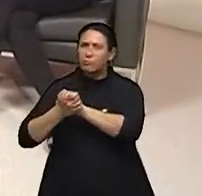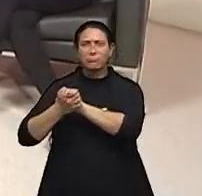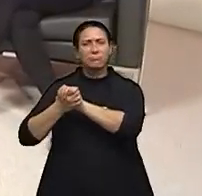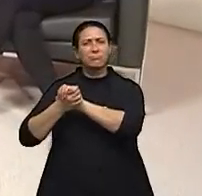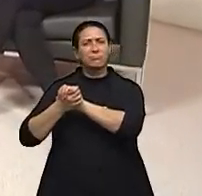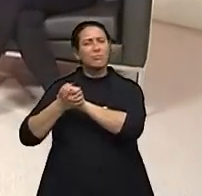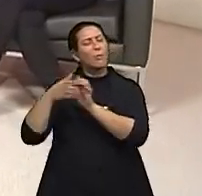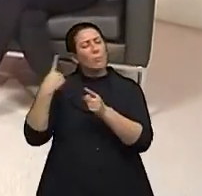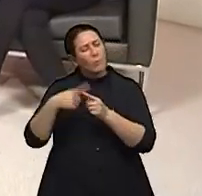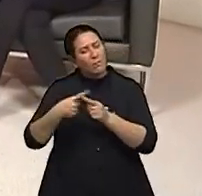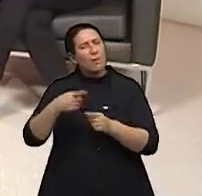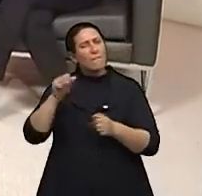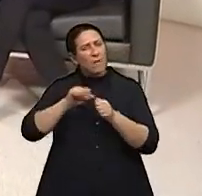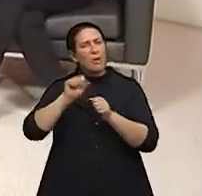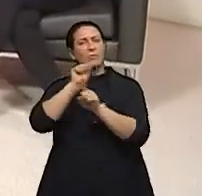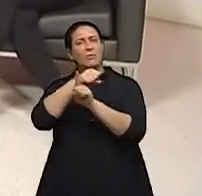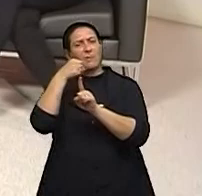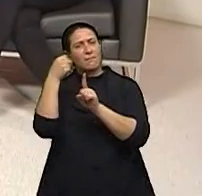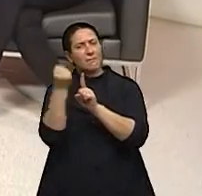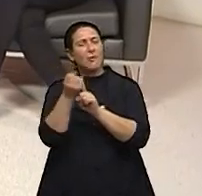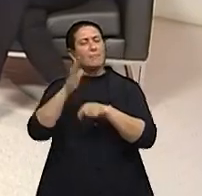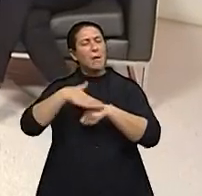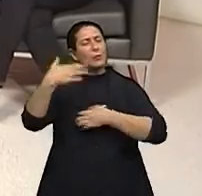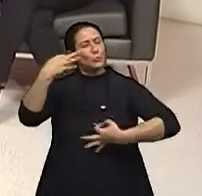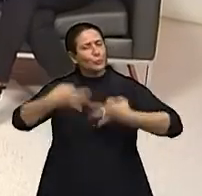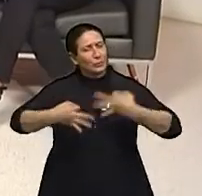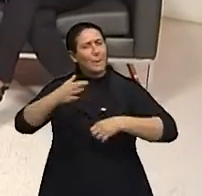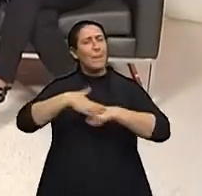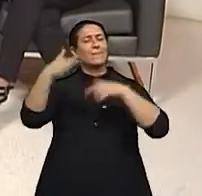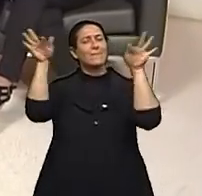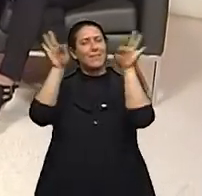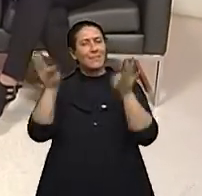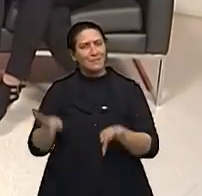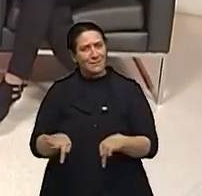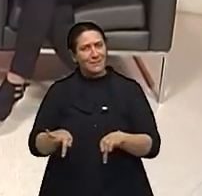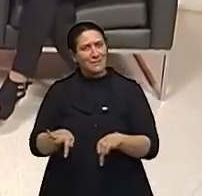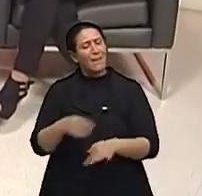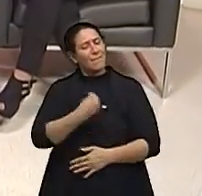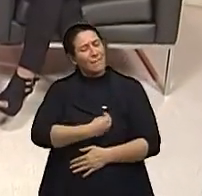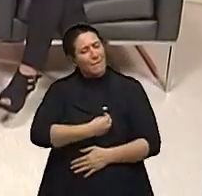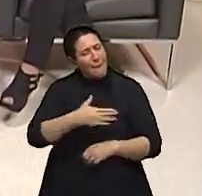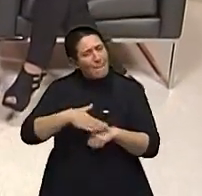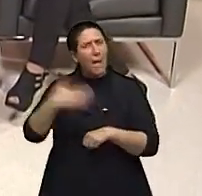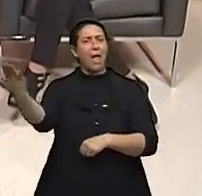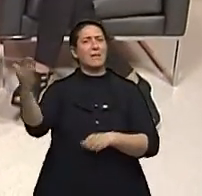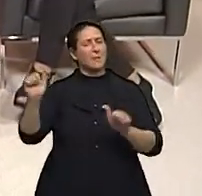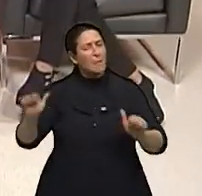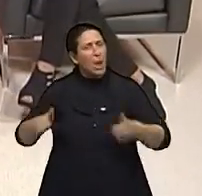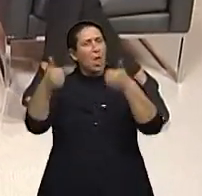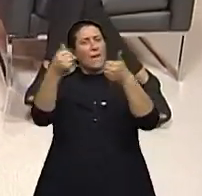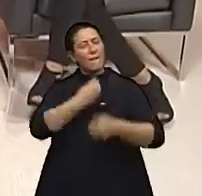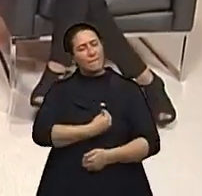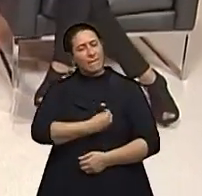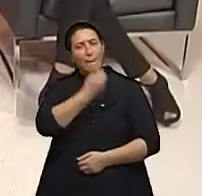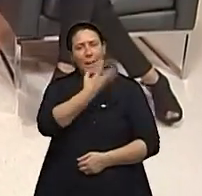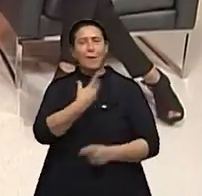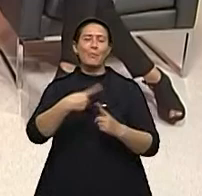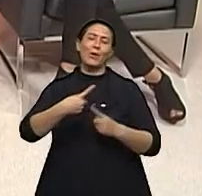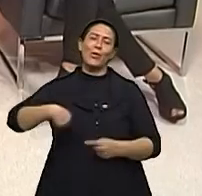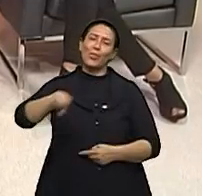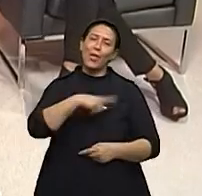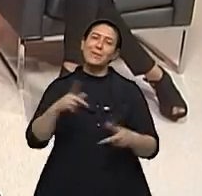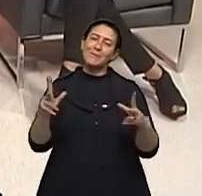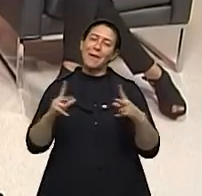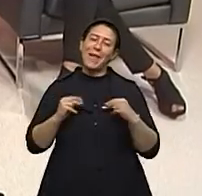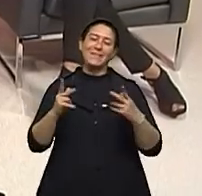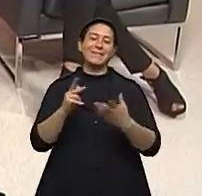porque assim é que a gente faz uma sociedade mais justa e mais feliz. E viva mais e melhor. Viva bem, porque a gente